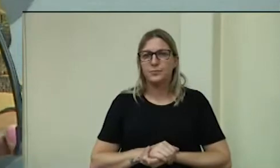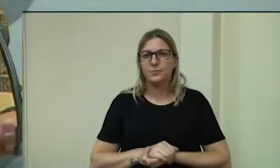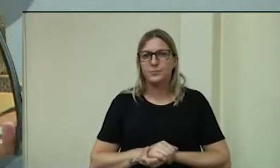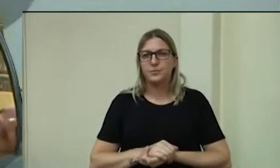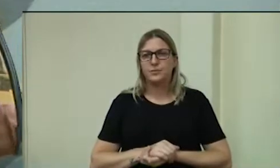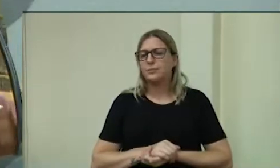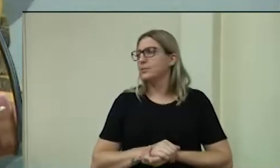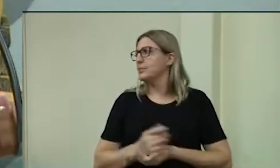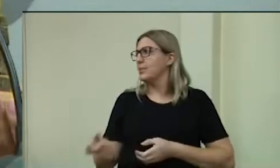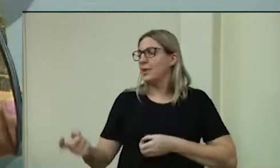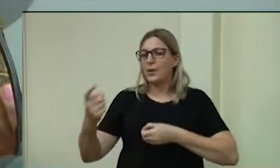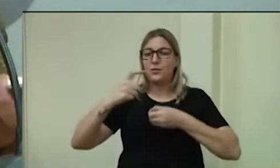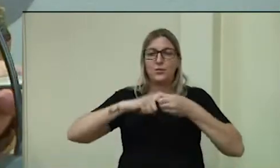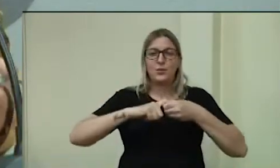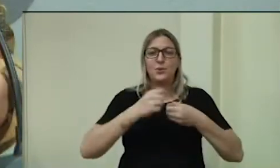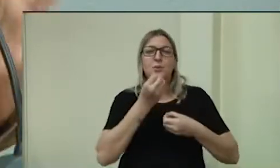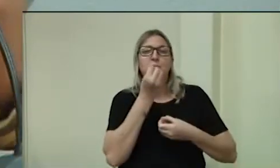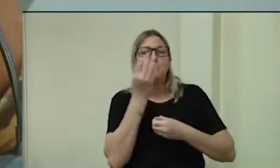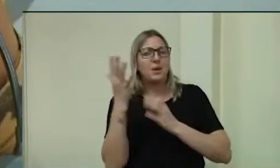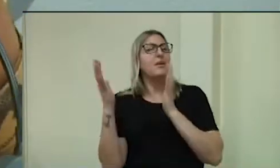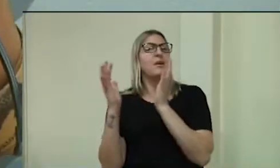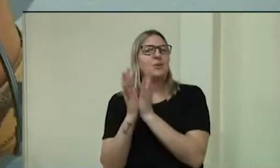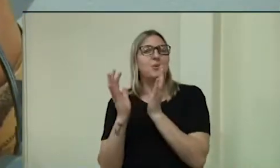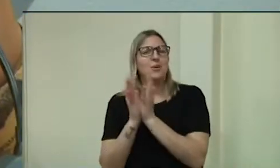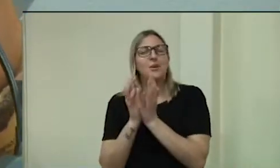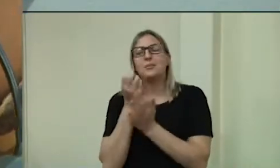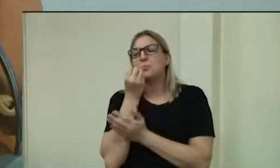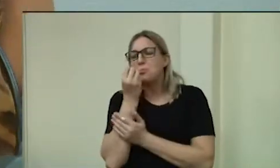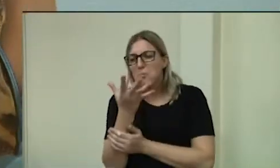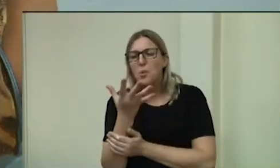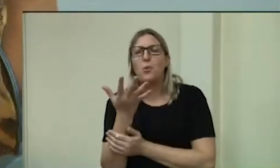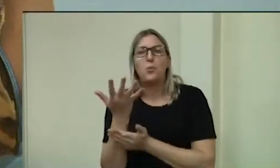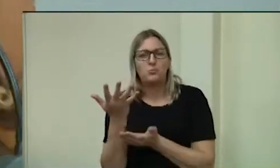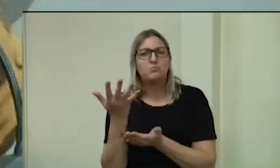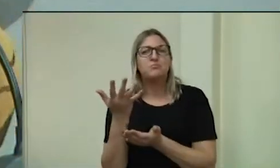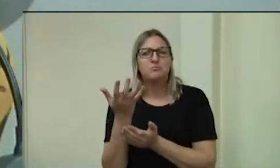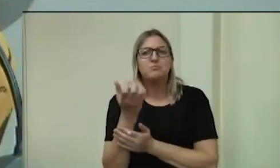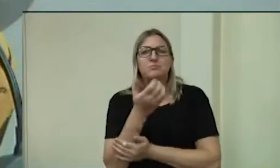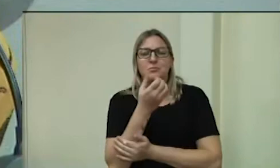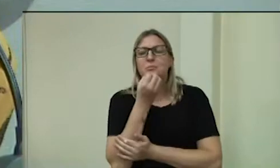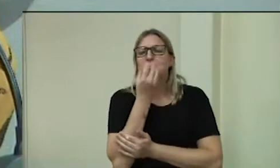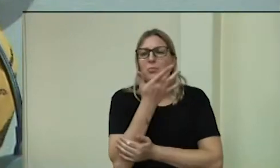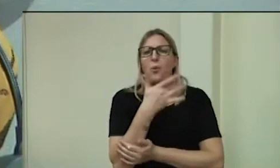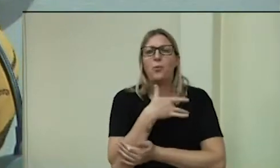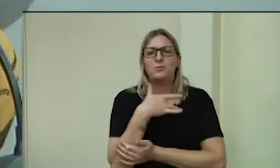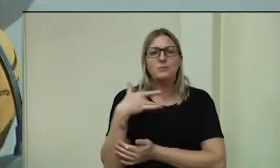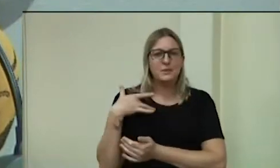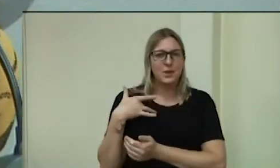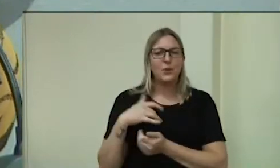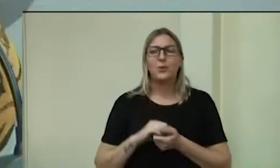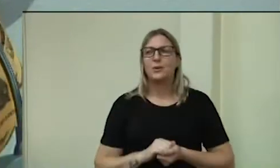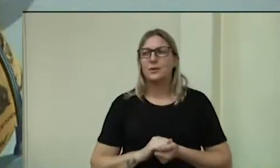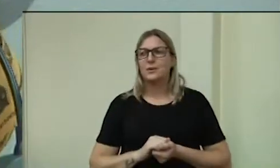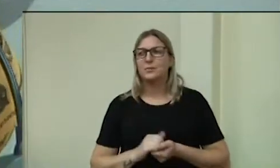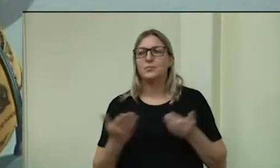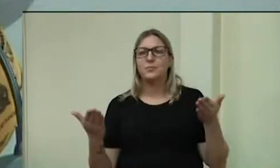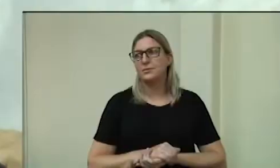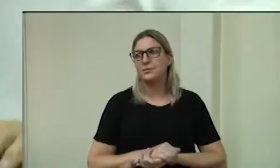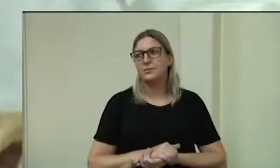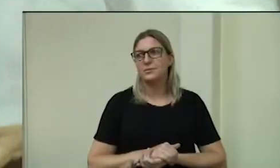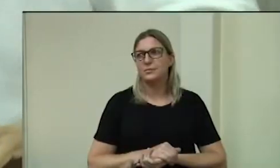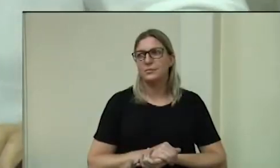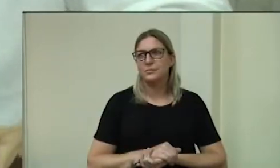Voltou bem, nosso colega, que bom, vereador, que está bem, vereador Claudemir.